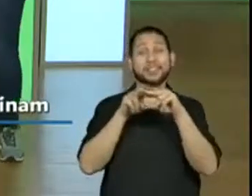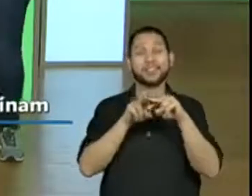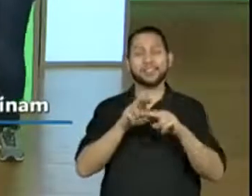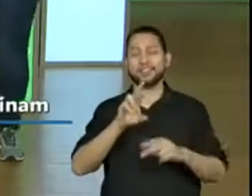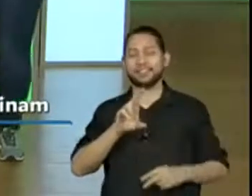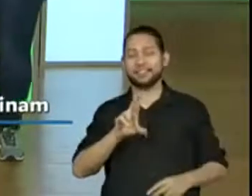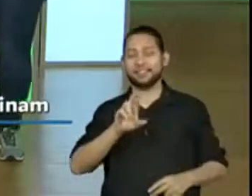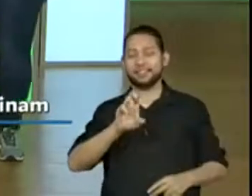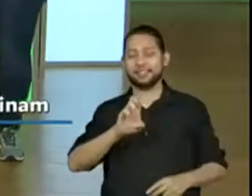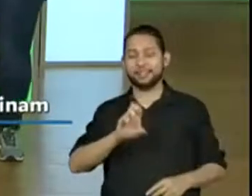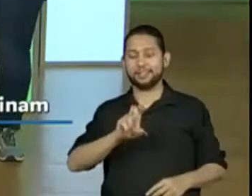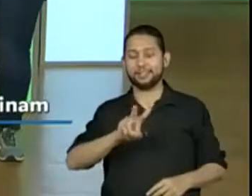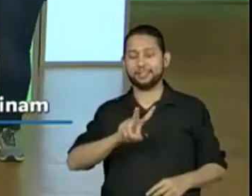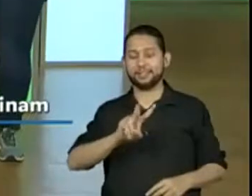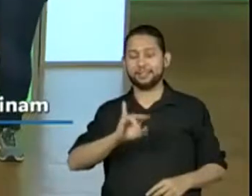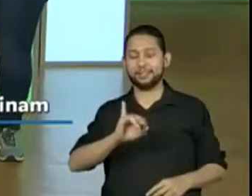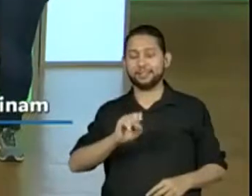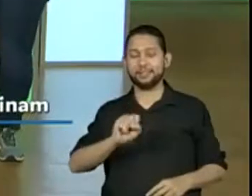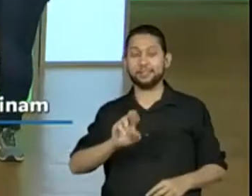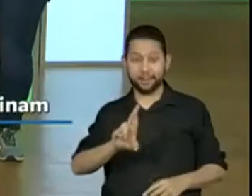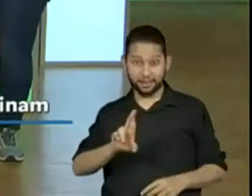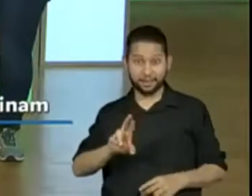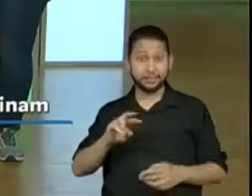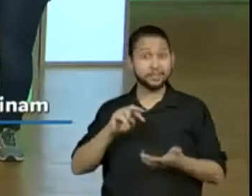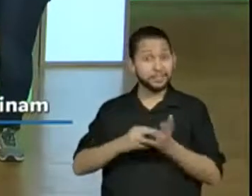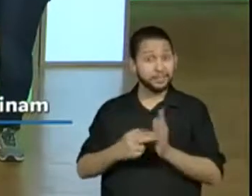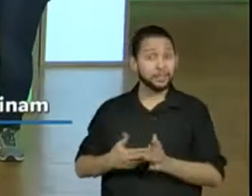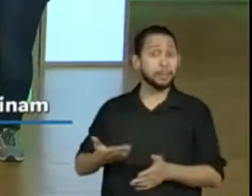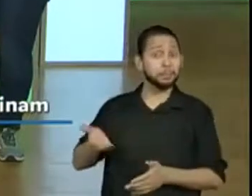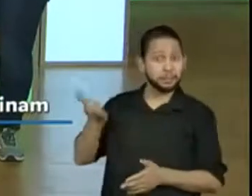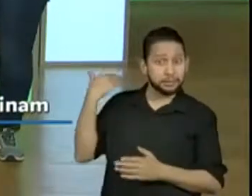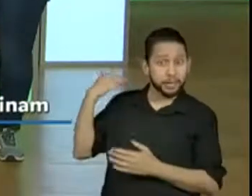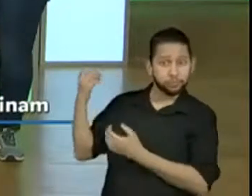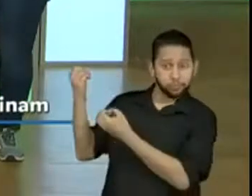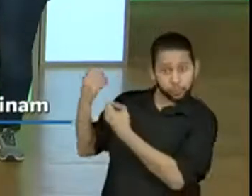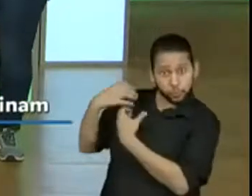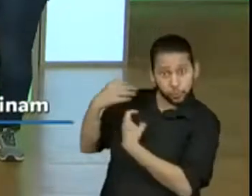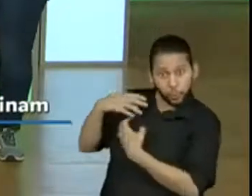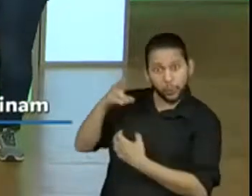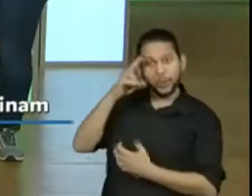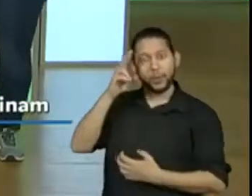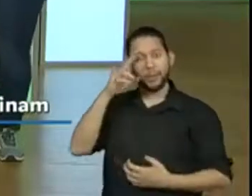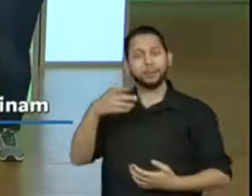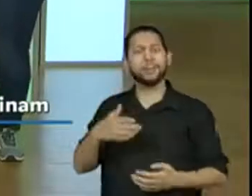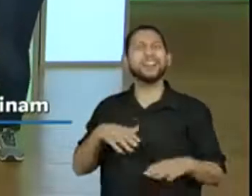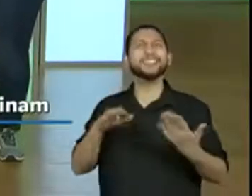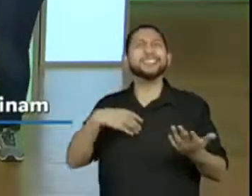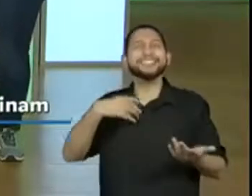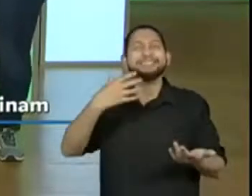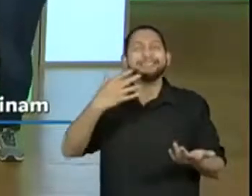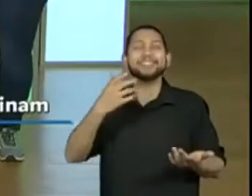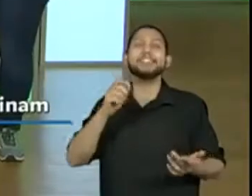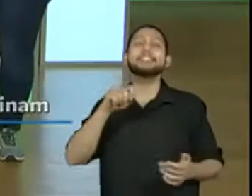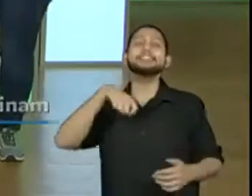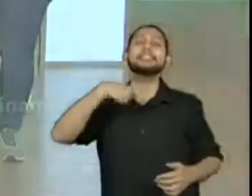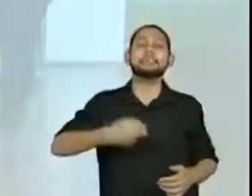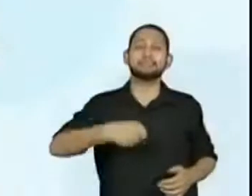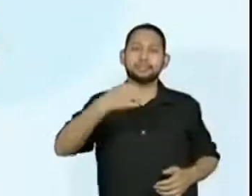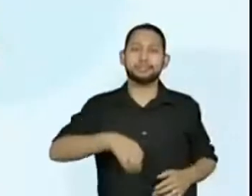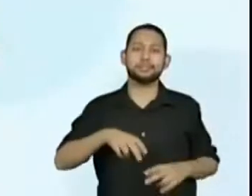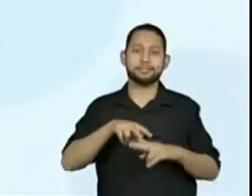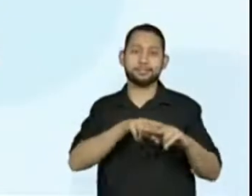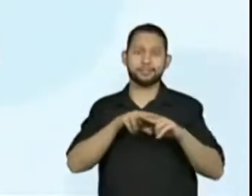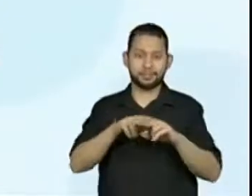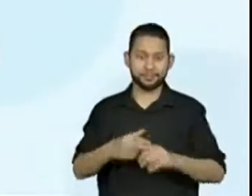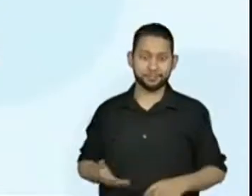revisar. Muito bem, reviver e revisar. Obrigada. Às vezes nos faltam as palavras. Então, o rei dos